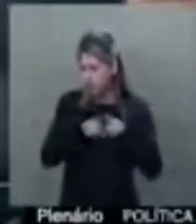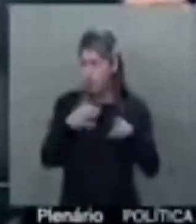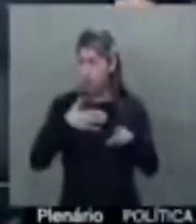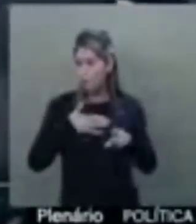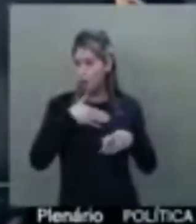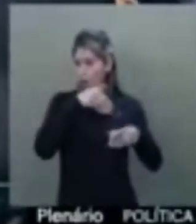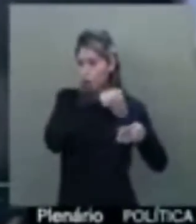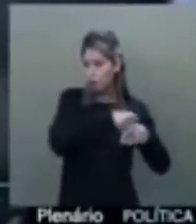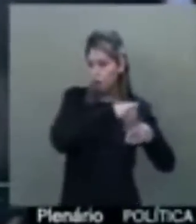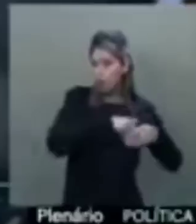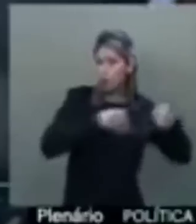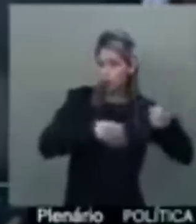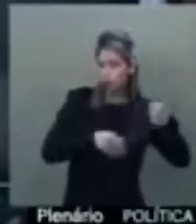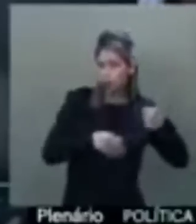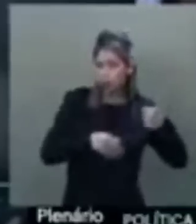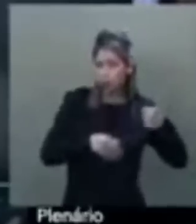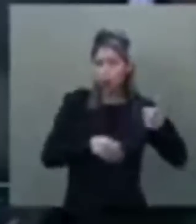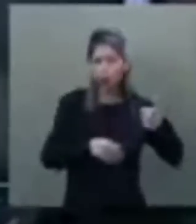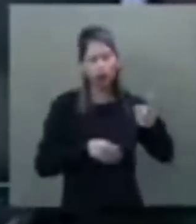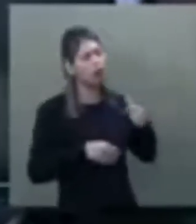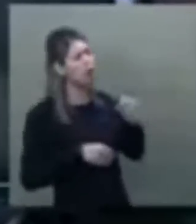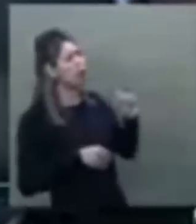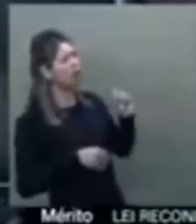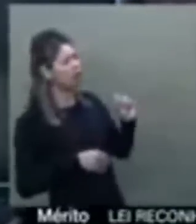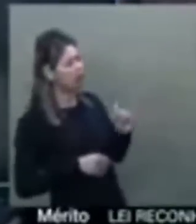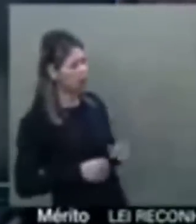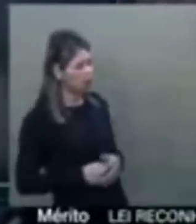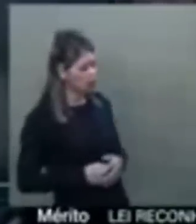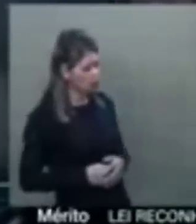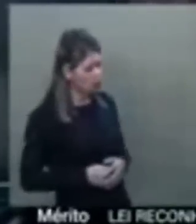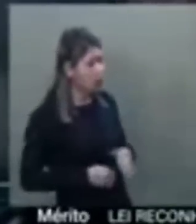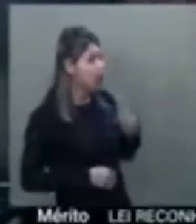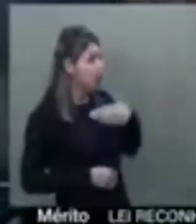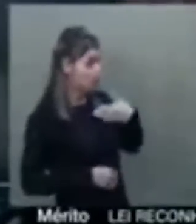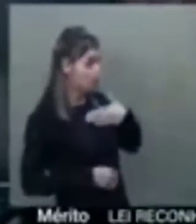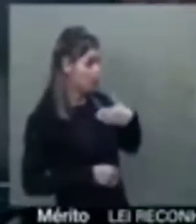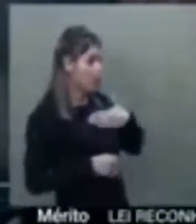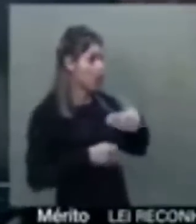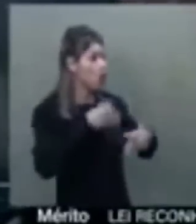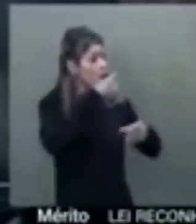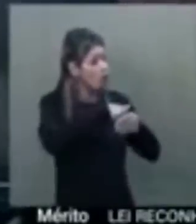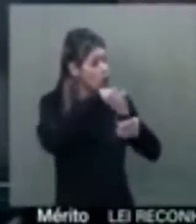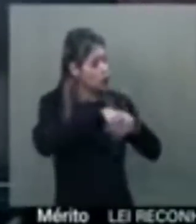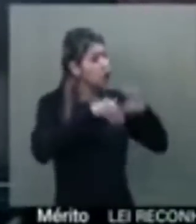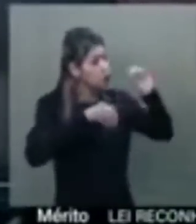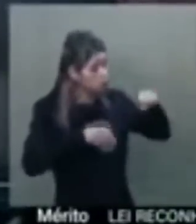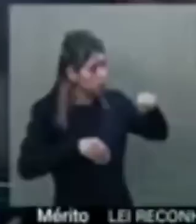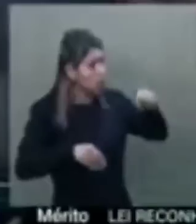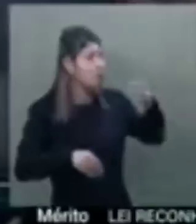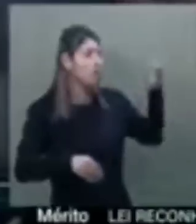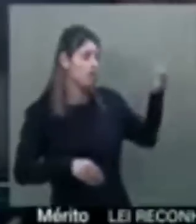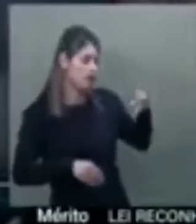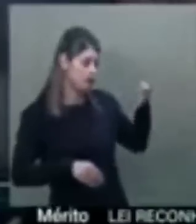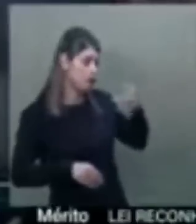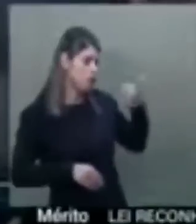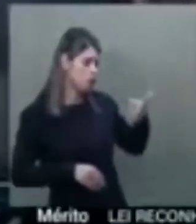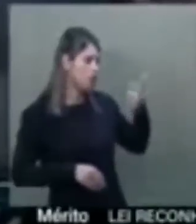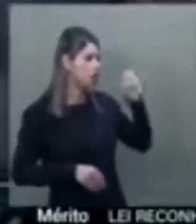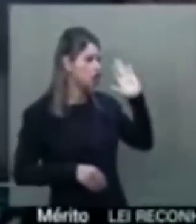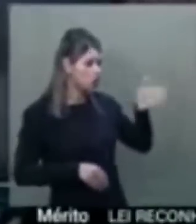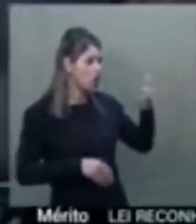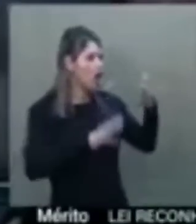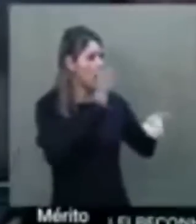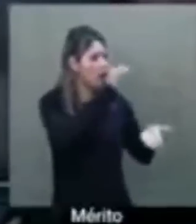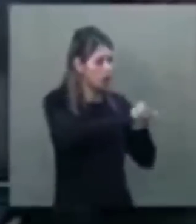voto sim no primeiro turno? Pois não, senador Carlos Portinho. registrar meu voto sim no primeiro turno? Perfeitamente fica registrado o voto do senador